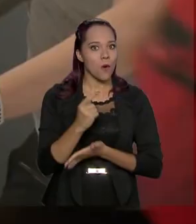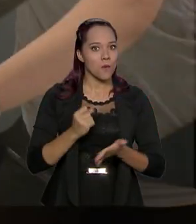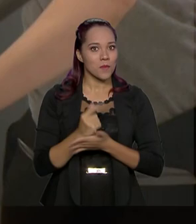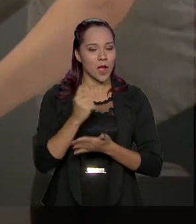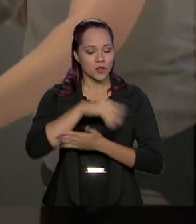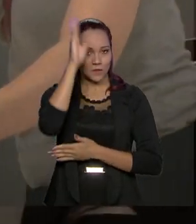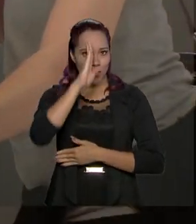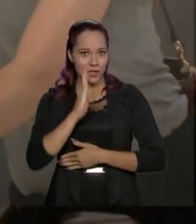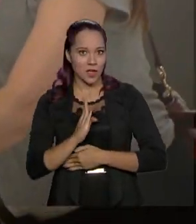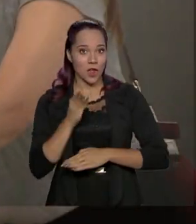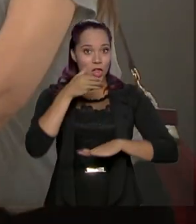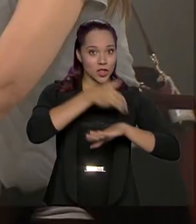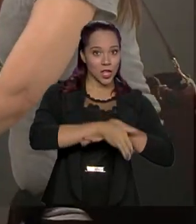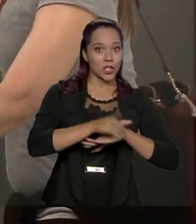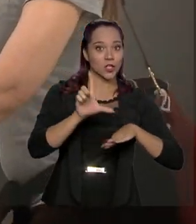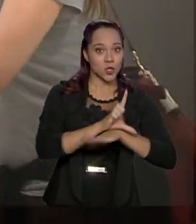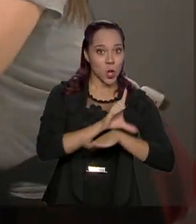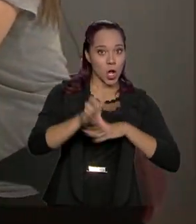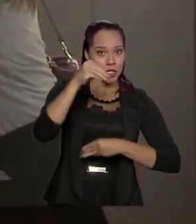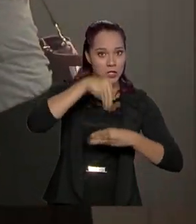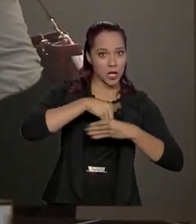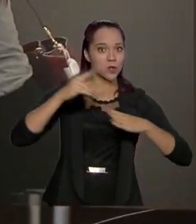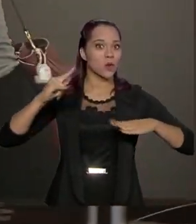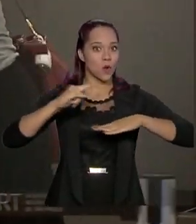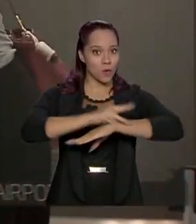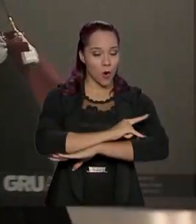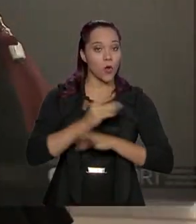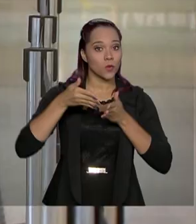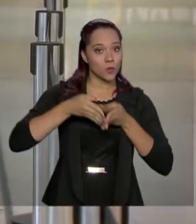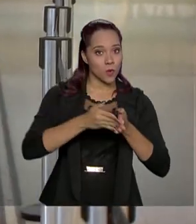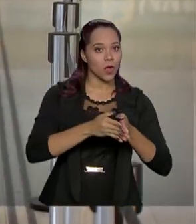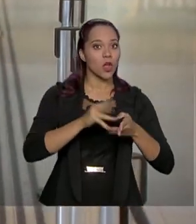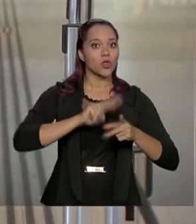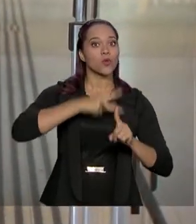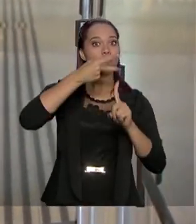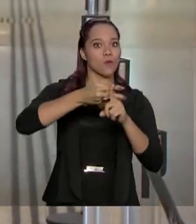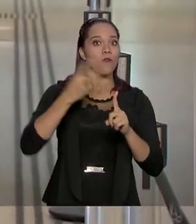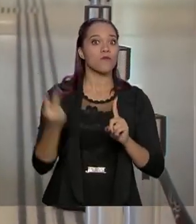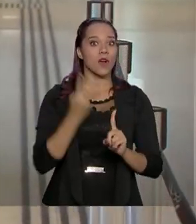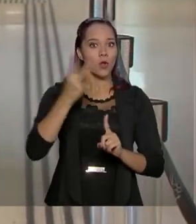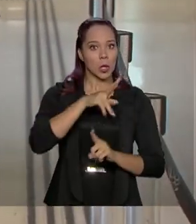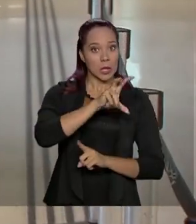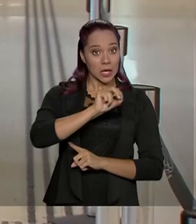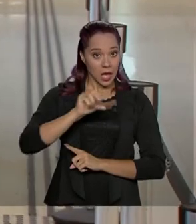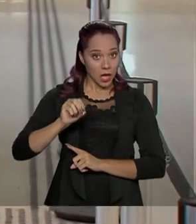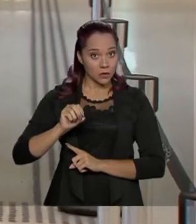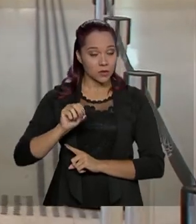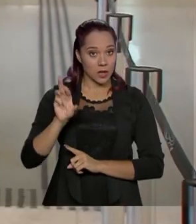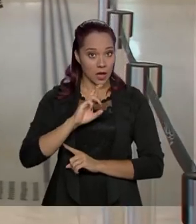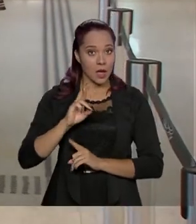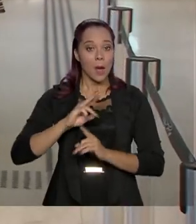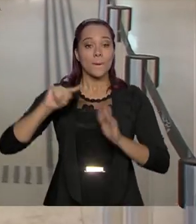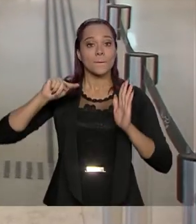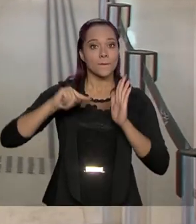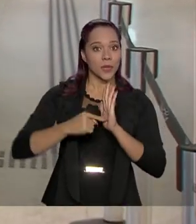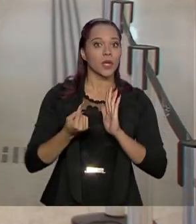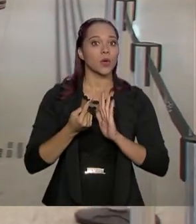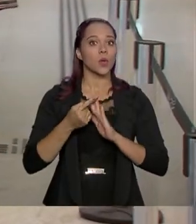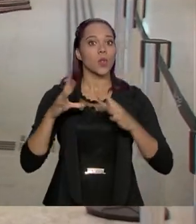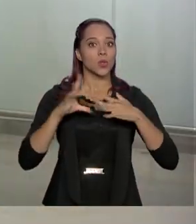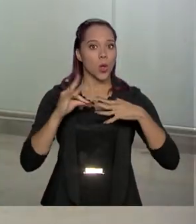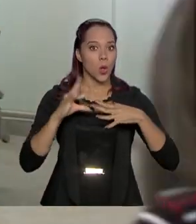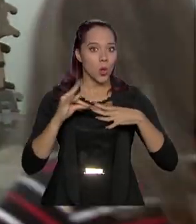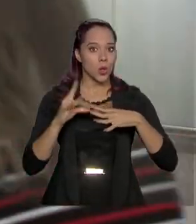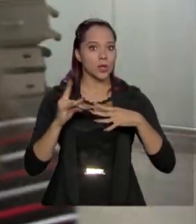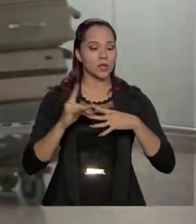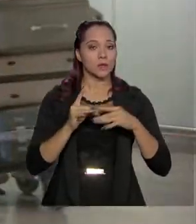brasileiros em lojas francas de aeroportos e portos dobrou. O valor passou de 500 para 1.000 dólares por passageiro.